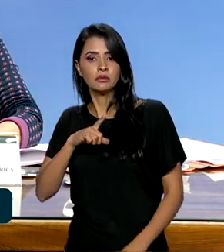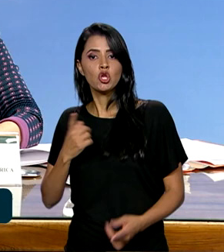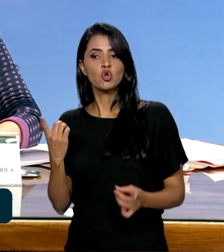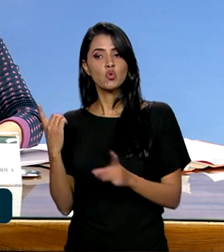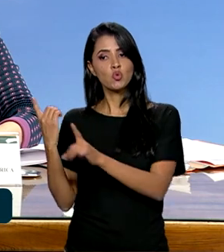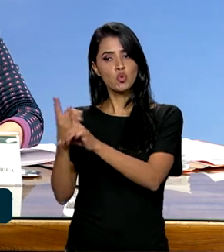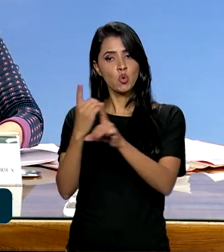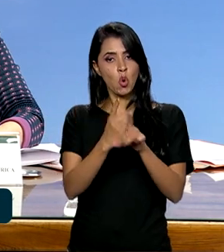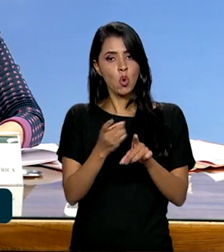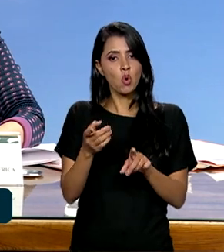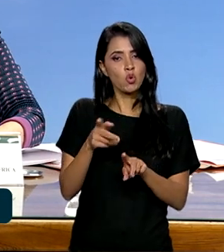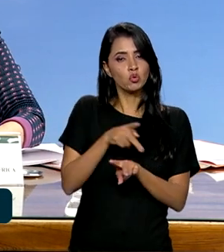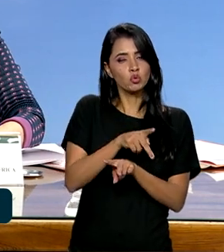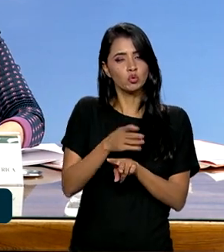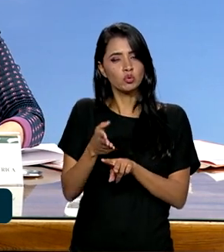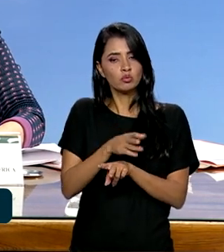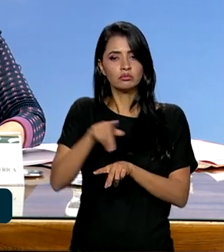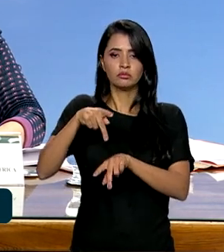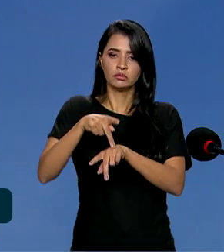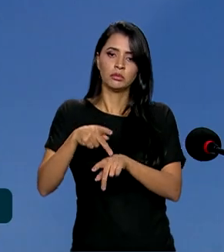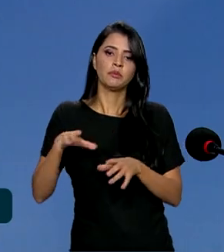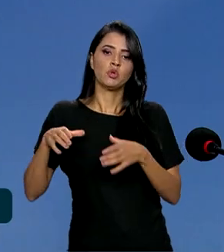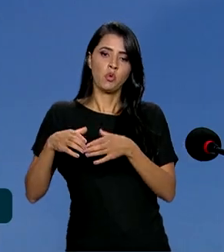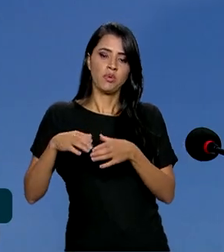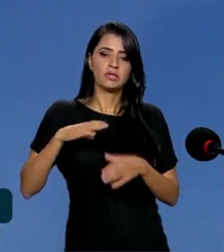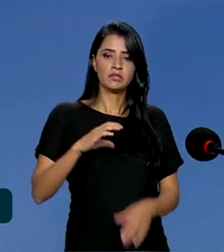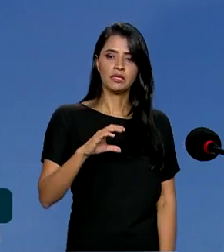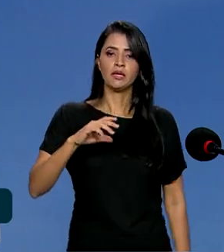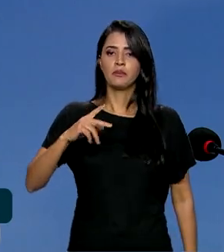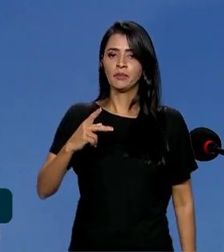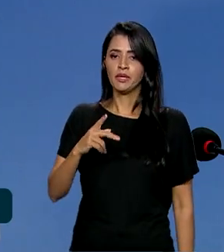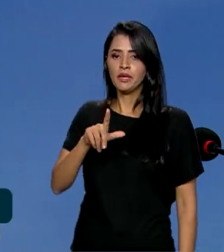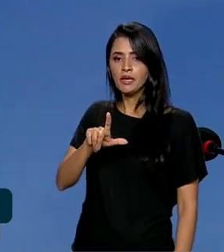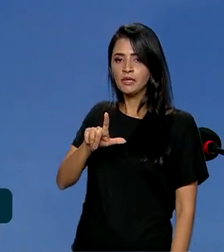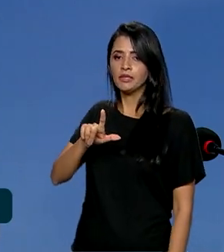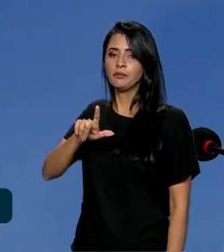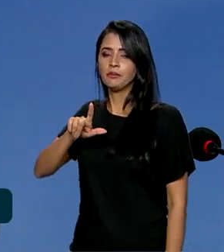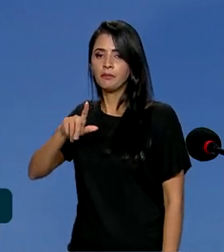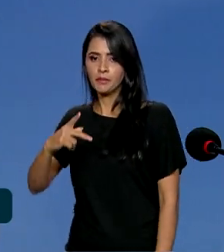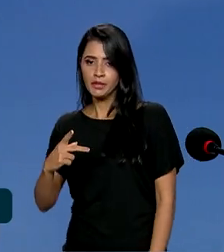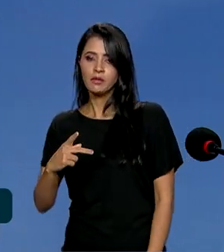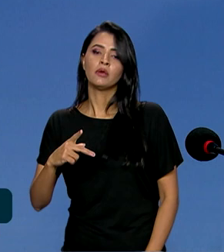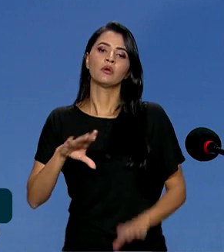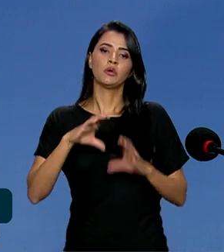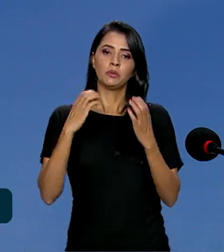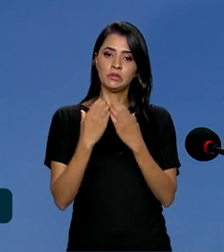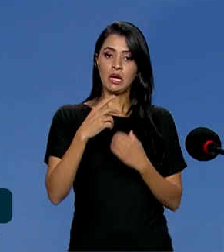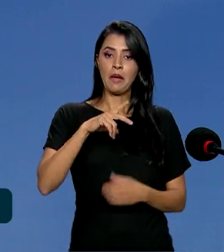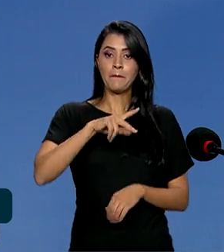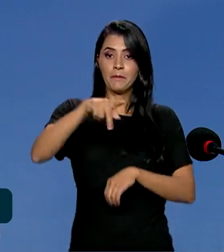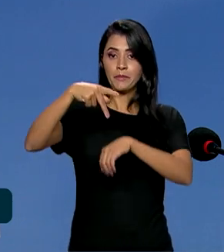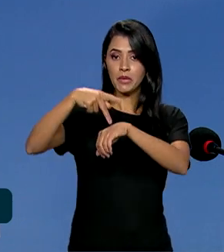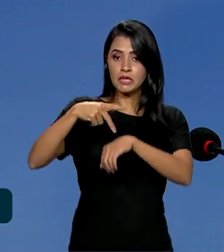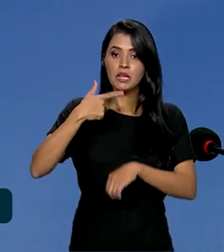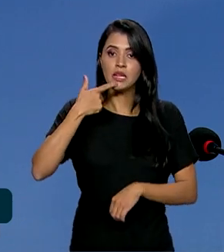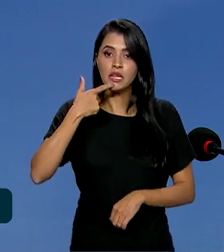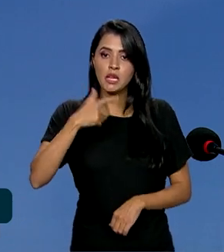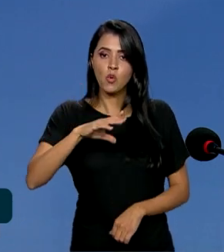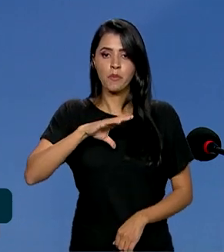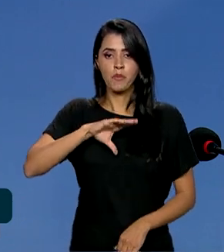participa da cúpula da CPLP, Comunidade dos Países de Língua Portuguesa. Um foro